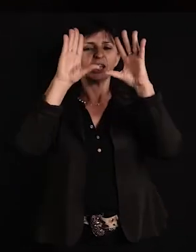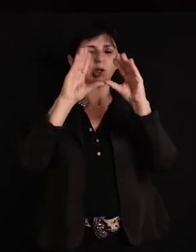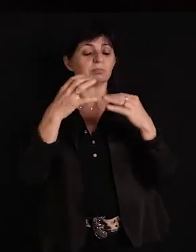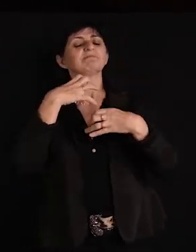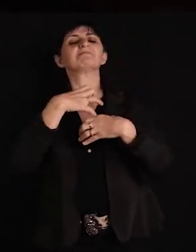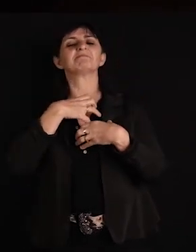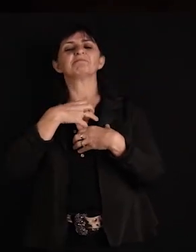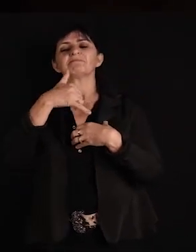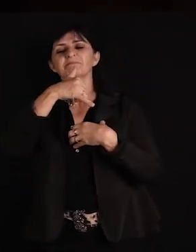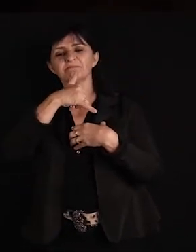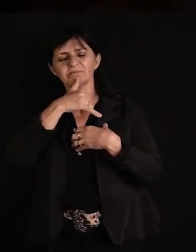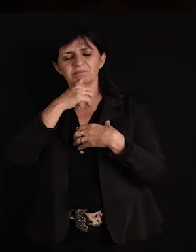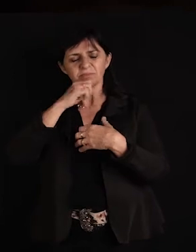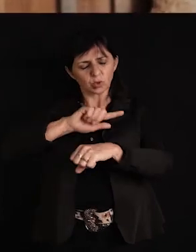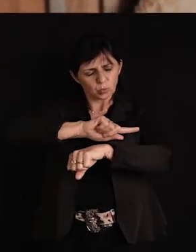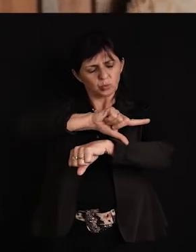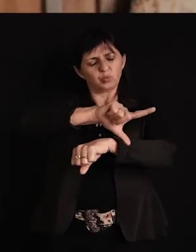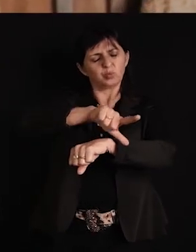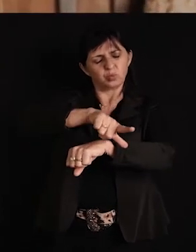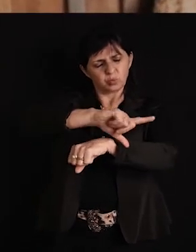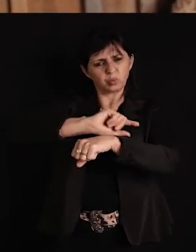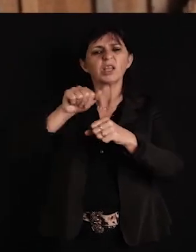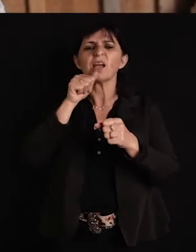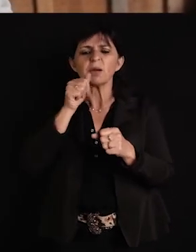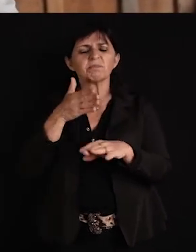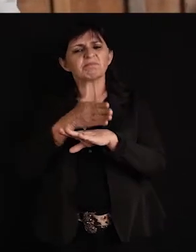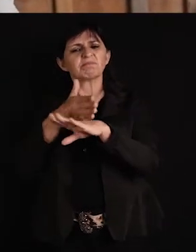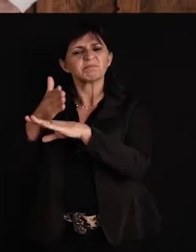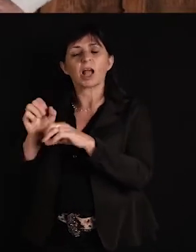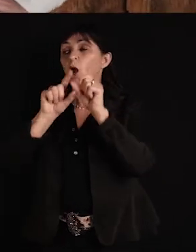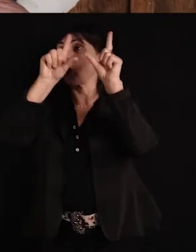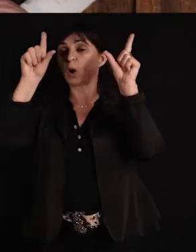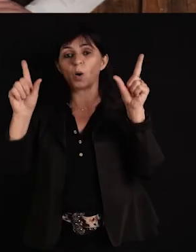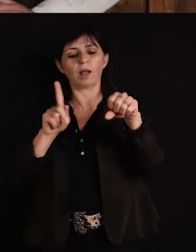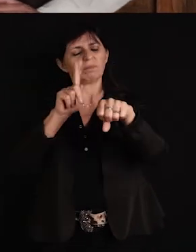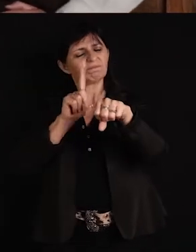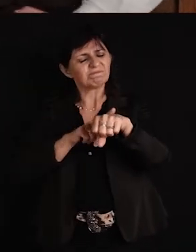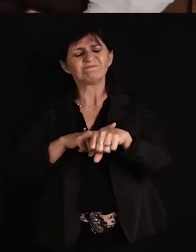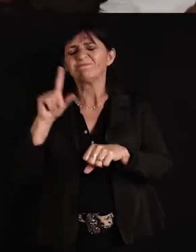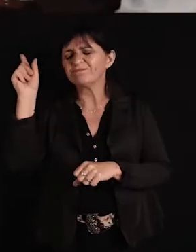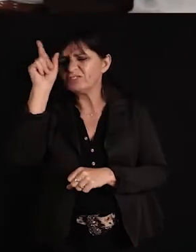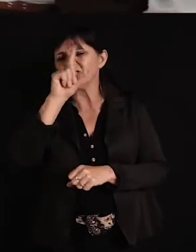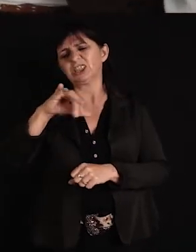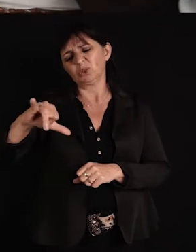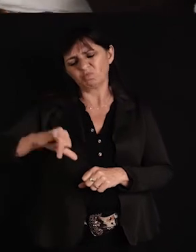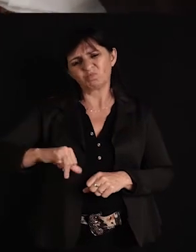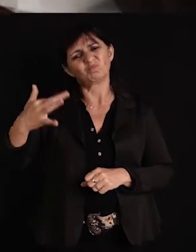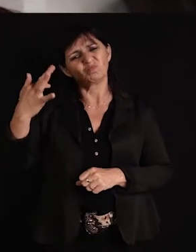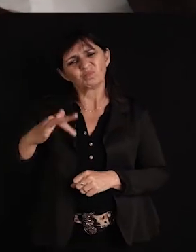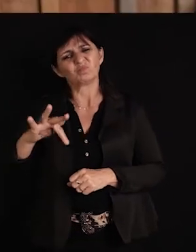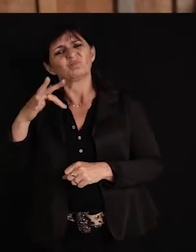pedo, Eu vou bem cedo pro balcão das pulperias. Mas nessas horas doloridas de recorde, Eu me emborracho de